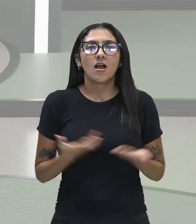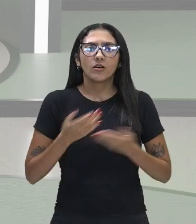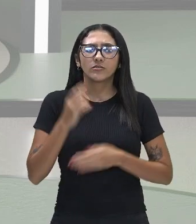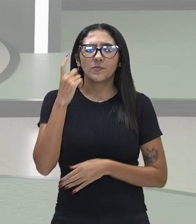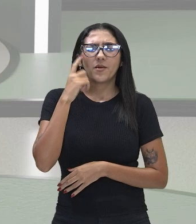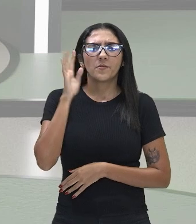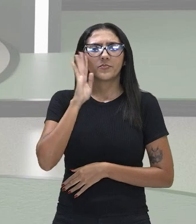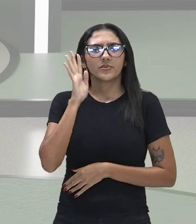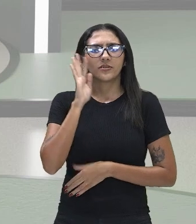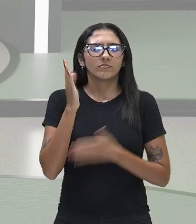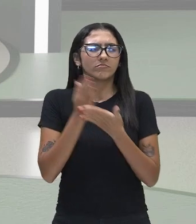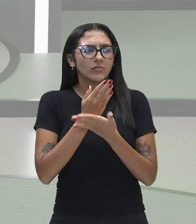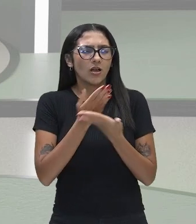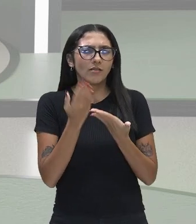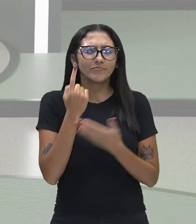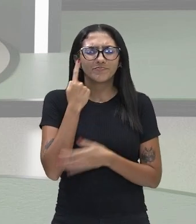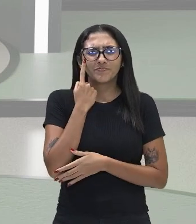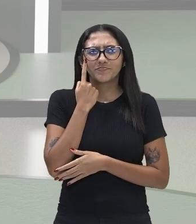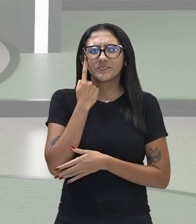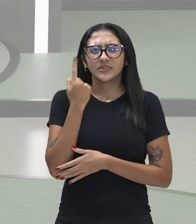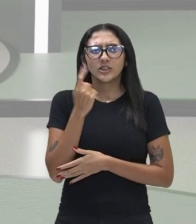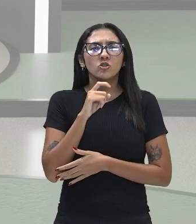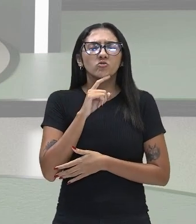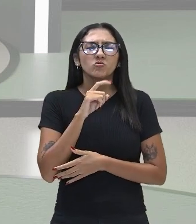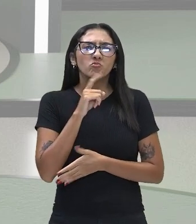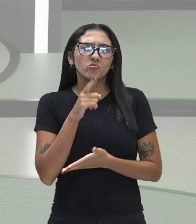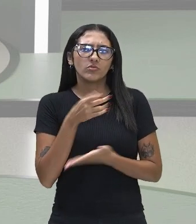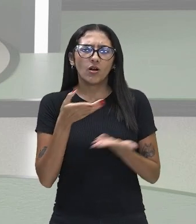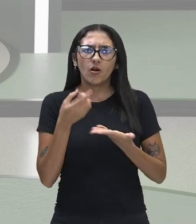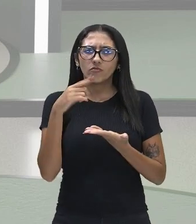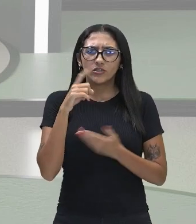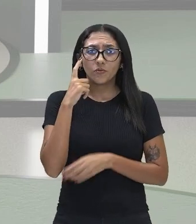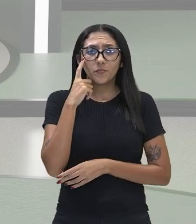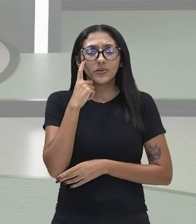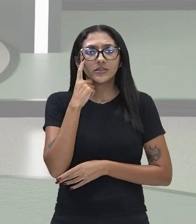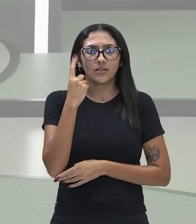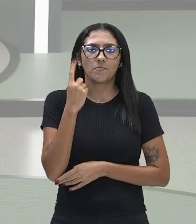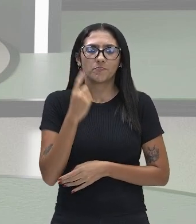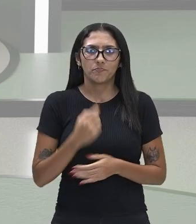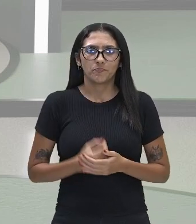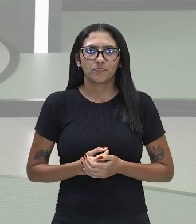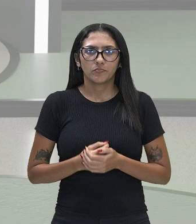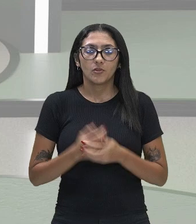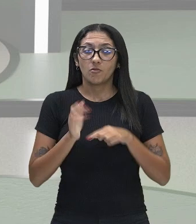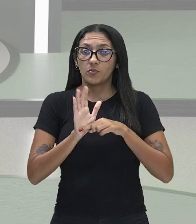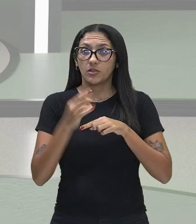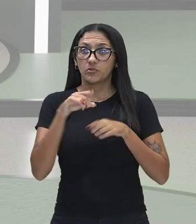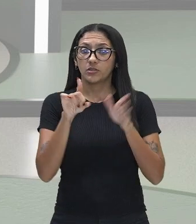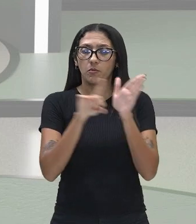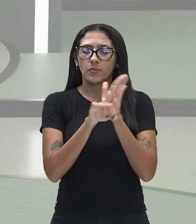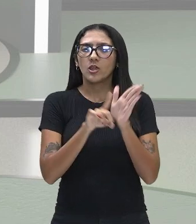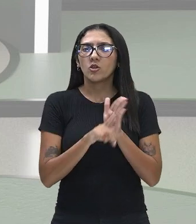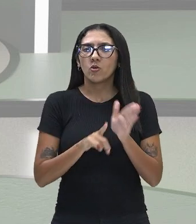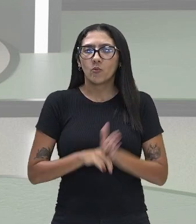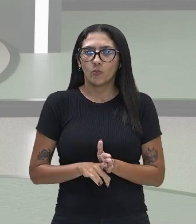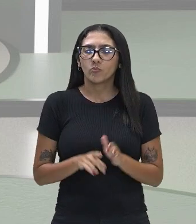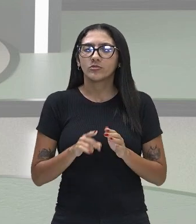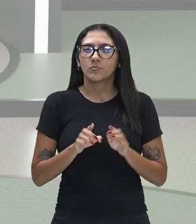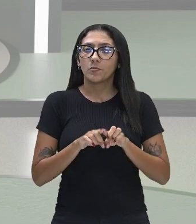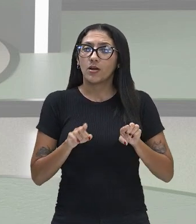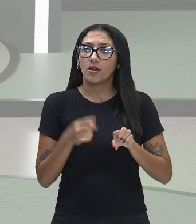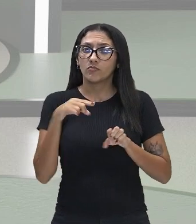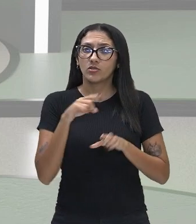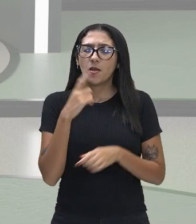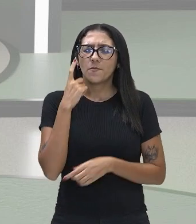algumas perguntas, tá bom? Pensem por alguns segundos aí eu vou apresentando essas perguntas, mas pensem com carinho a respeito delas.